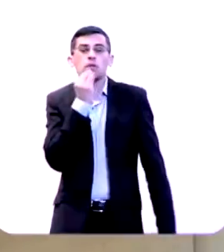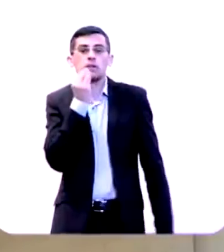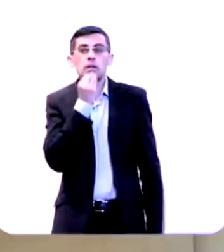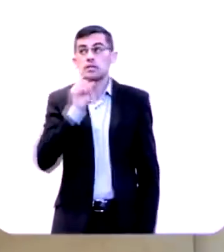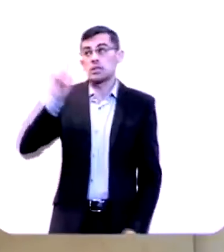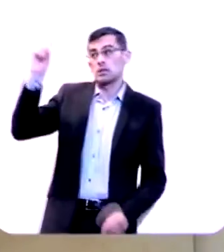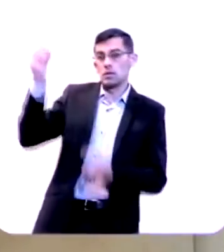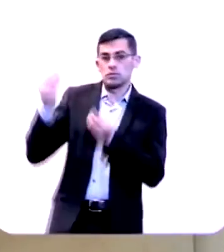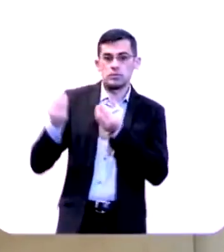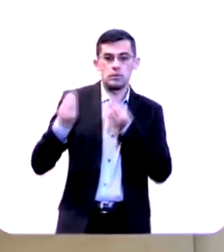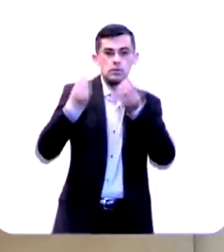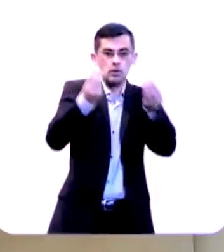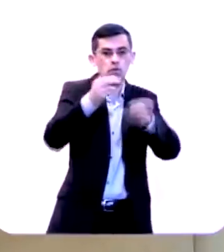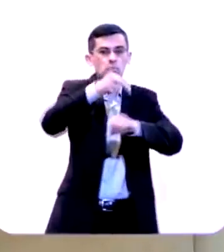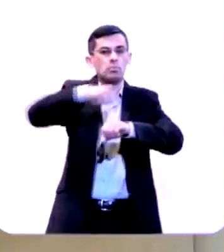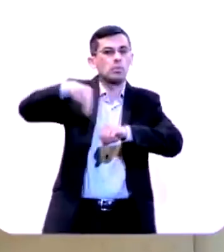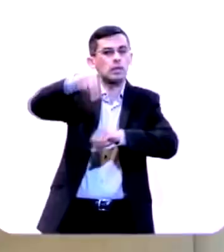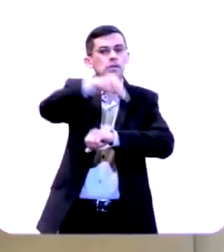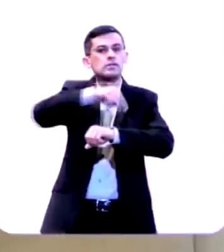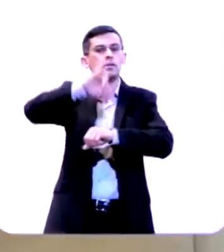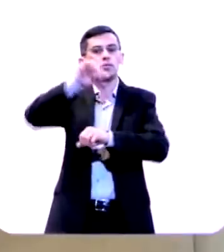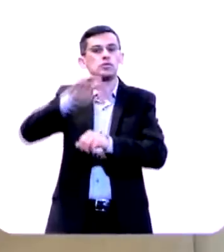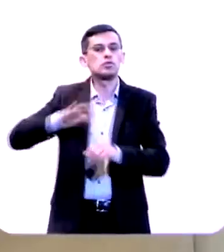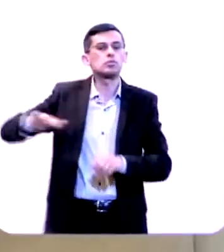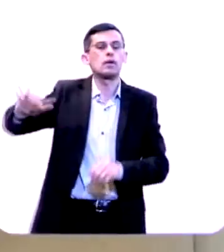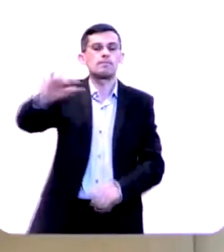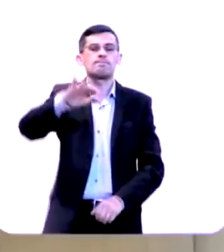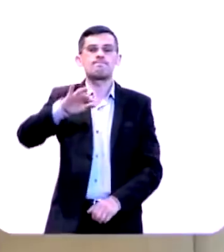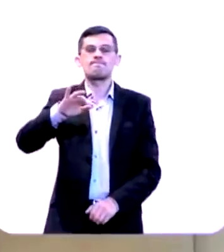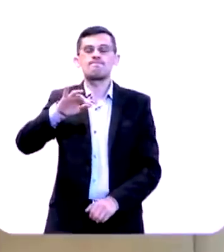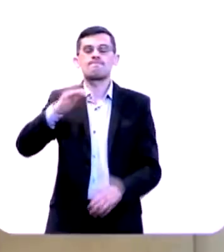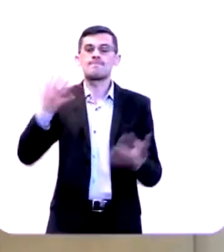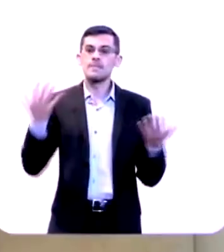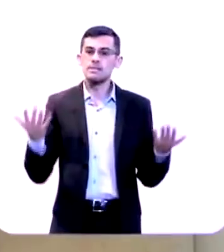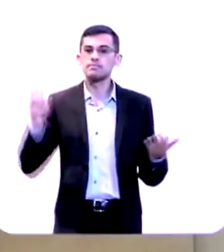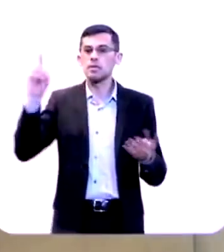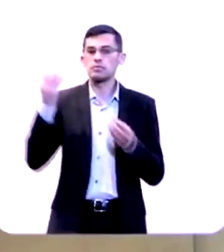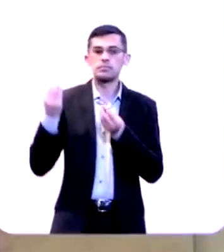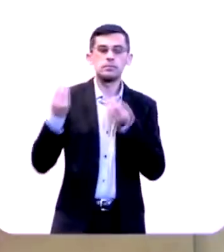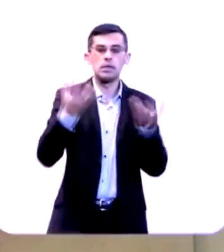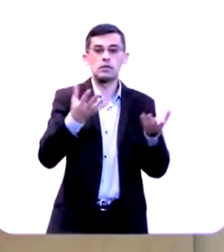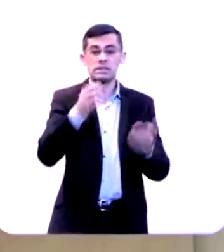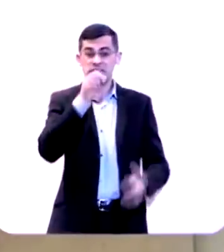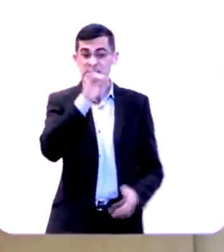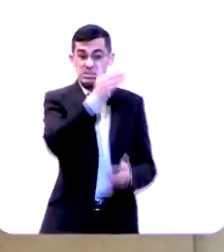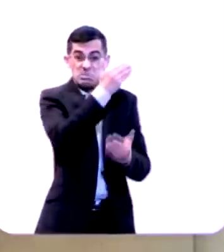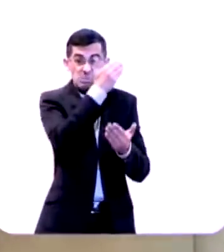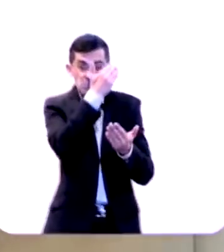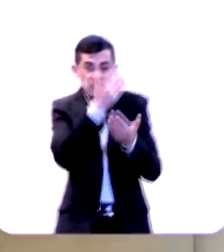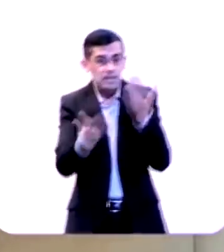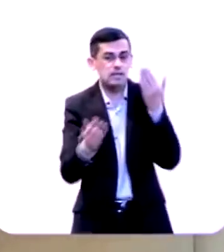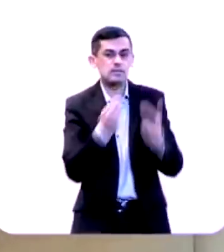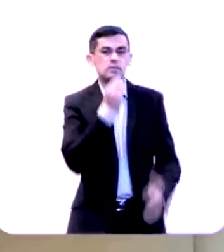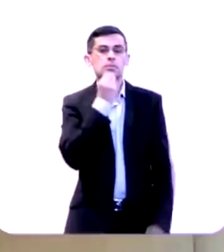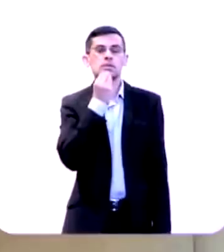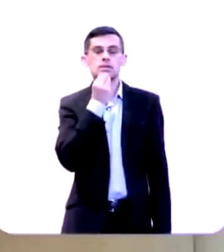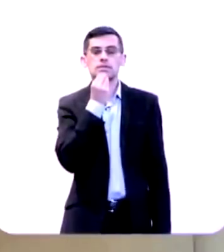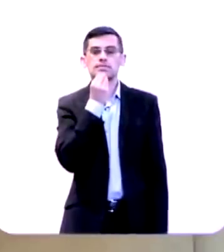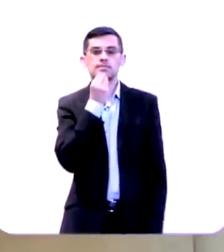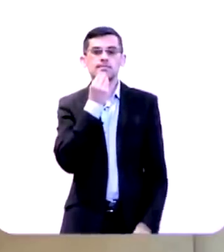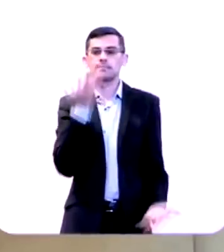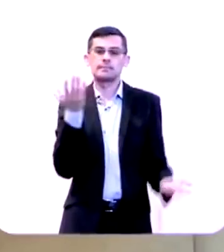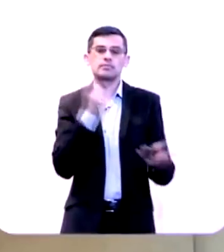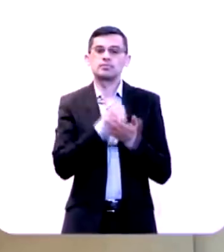para a nação de Judá a última oportunidade se eles perdessem aquela oportunidade